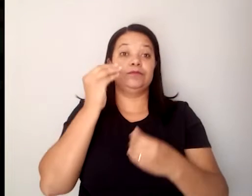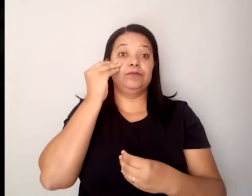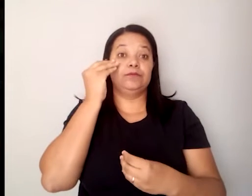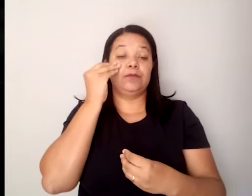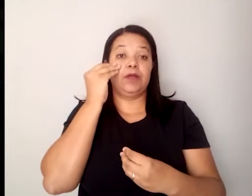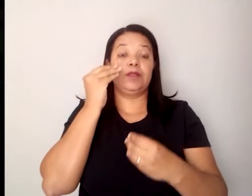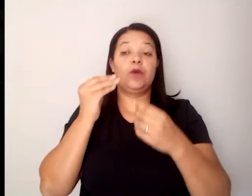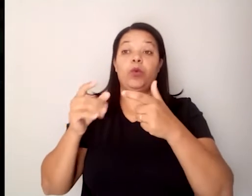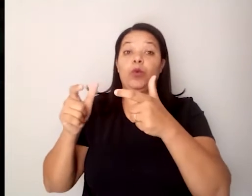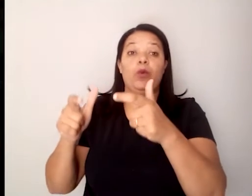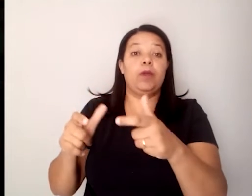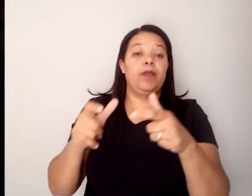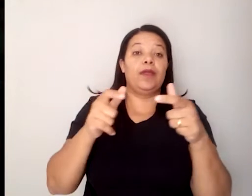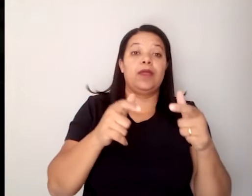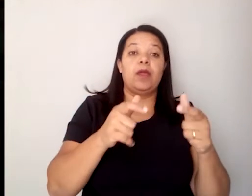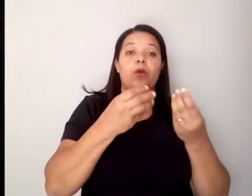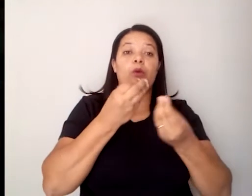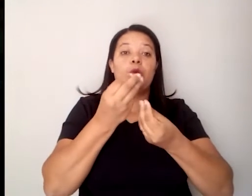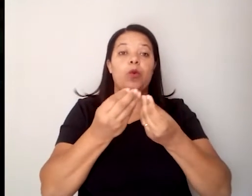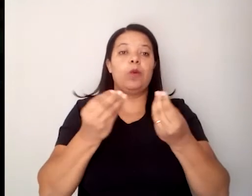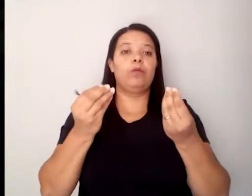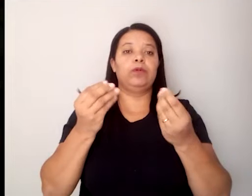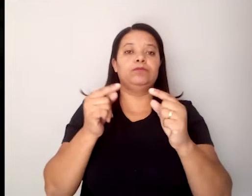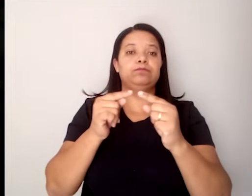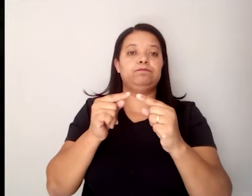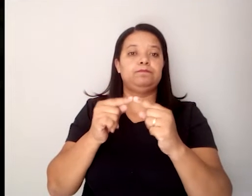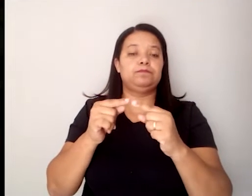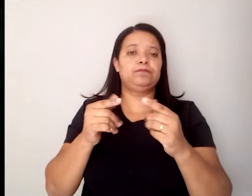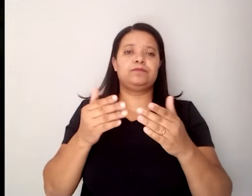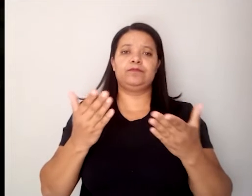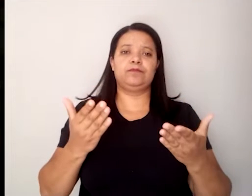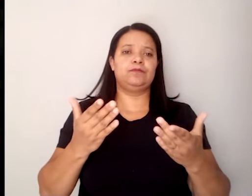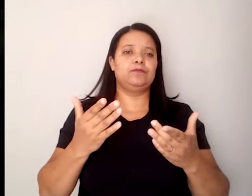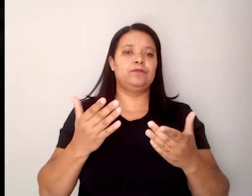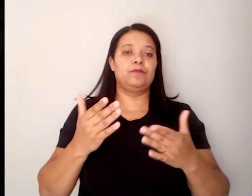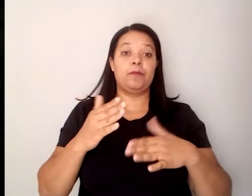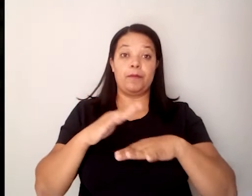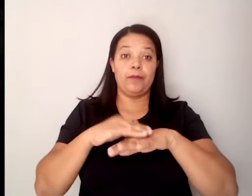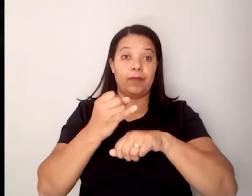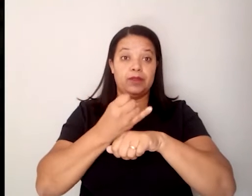não interessa em qual língua, porém, há